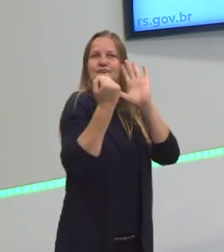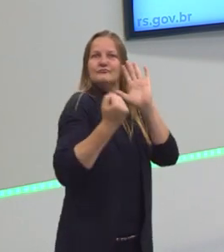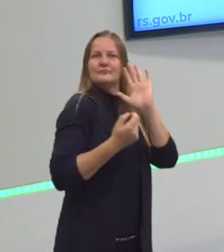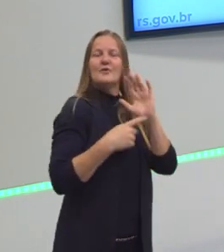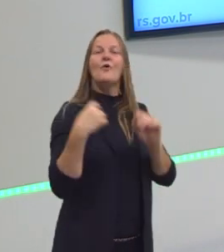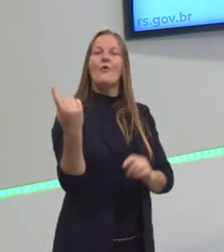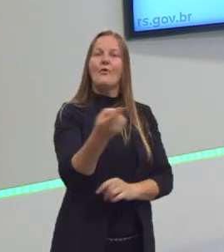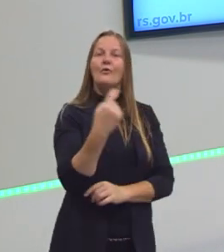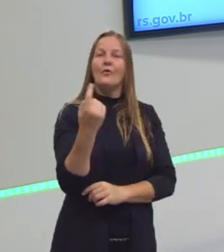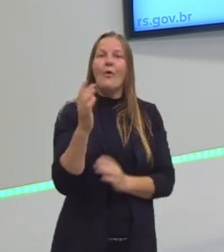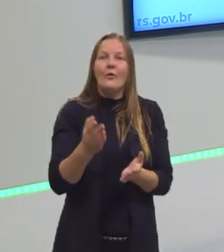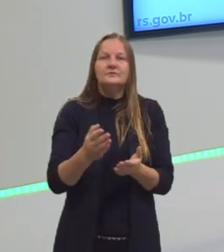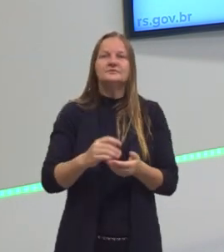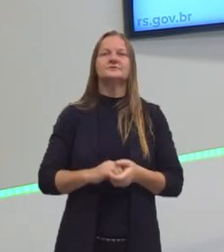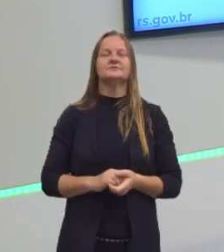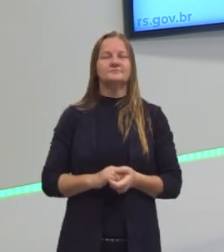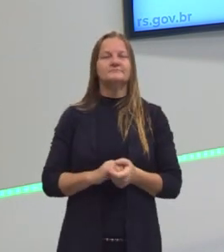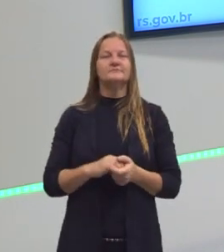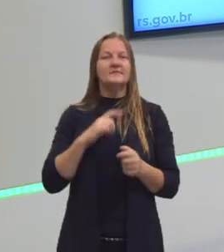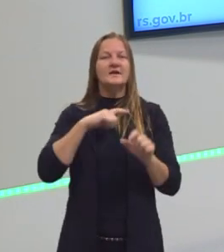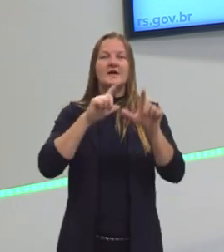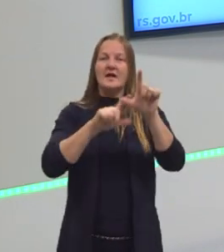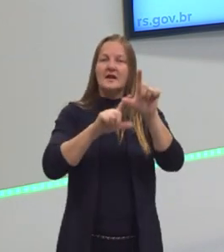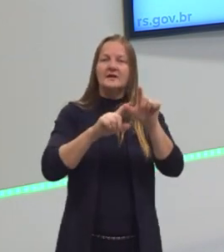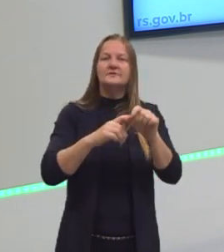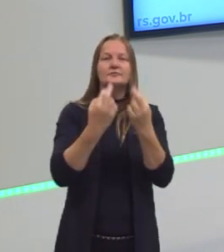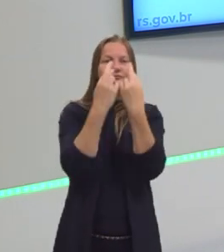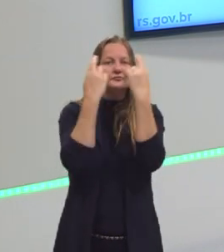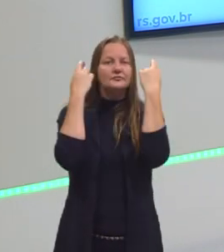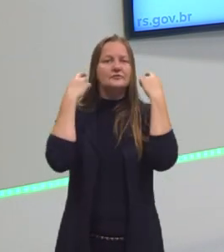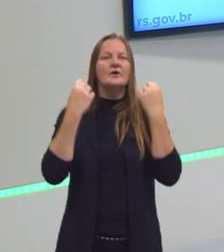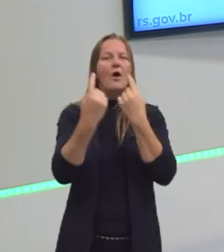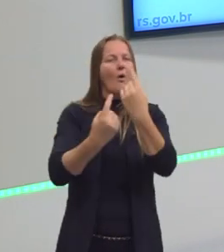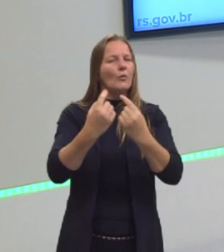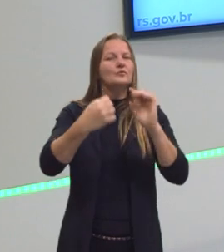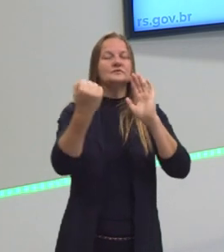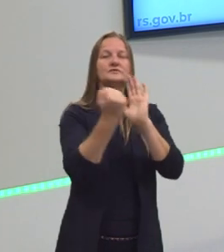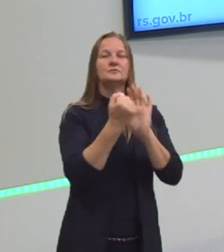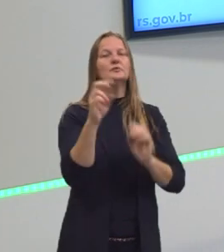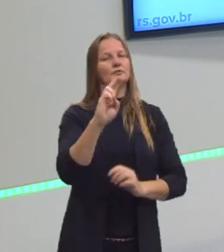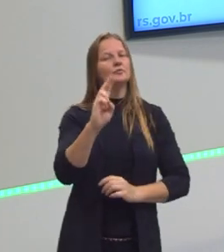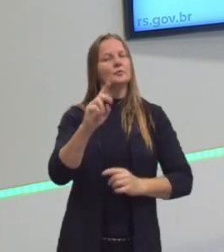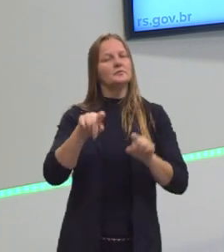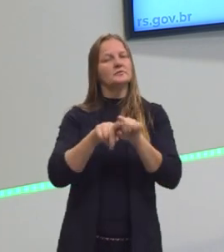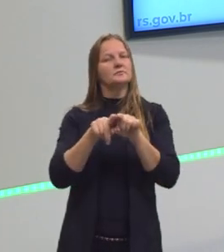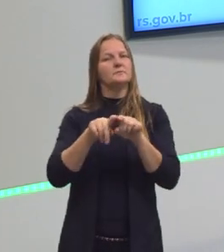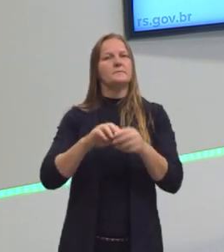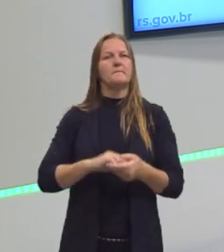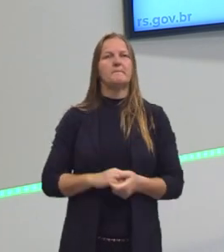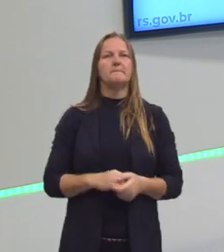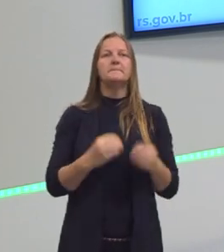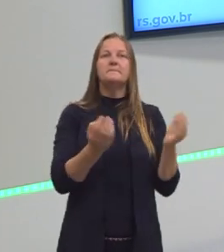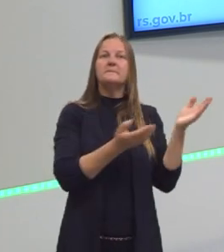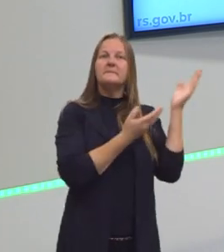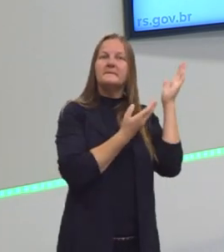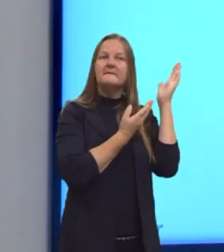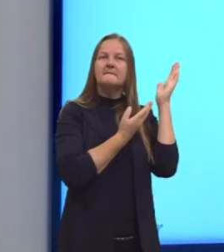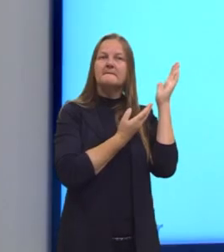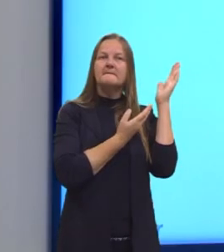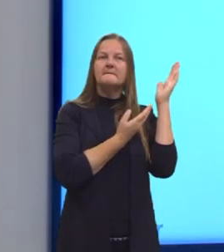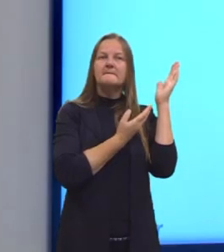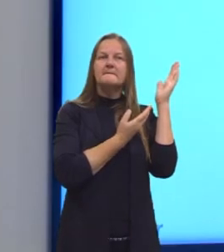conhecemos hoje, então, através dessas letras gregas, de alguns símbolos, ou pelo próprio nome. Aqui nós temos, então,